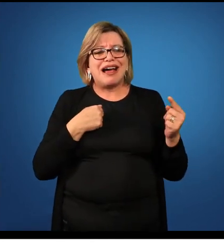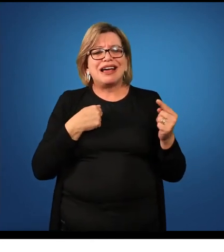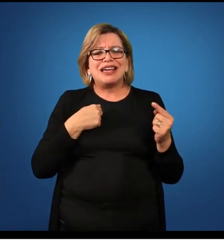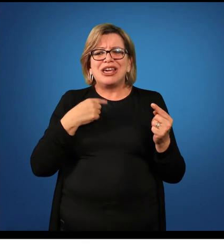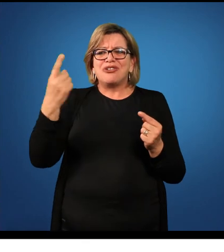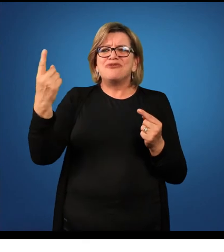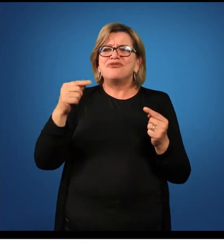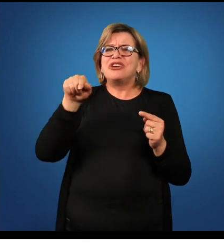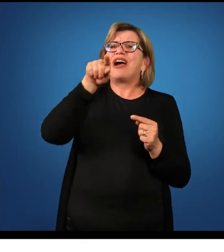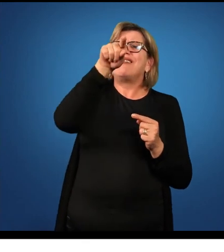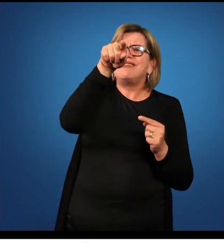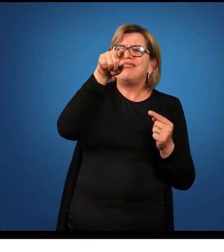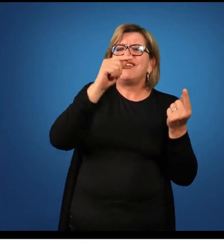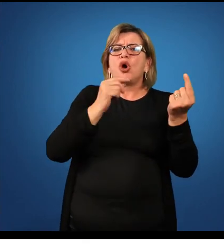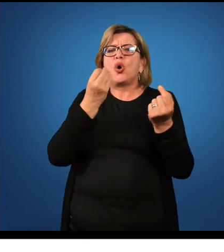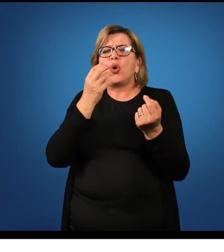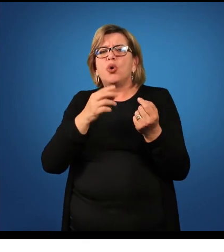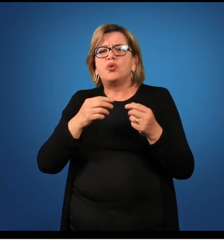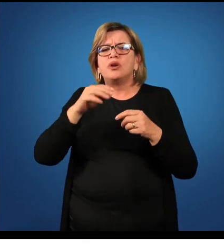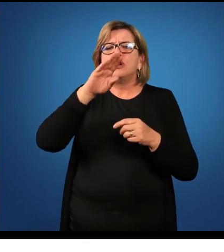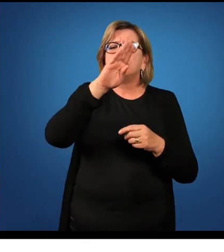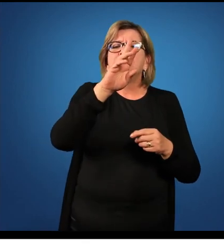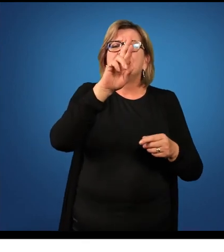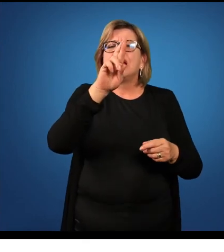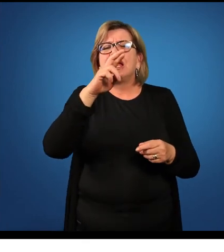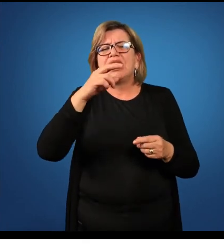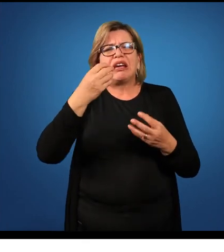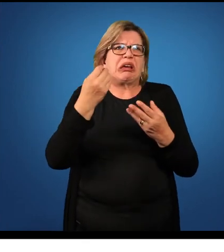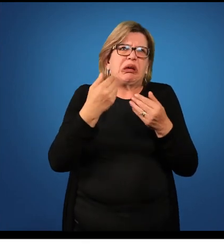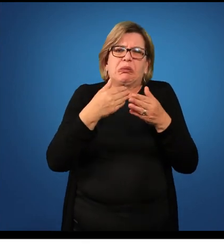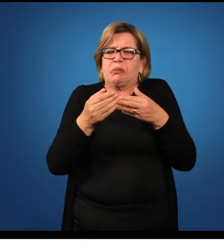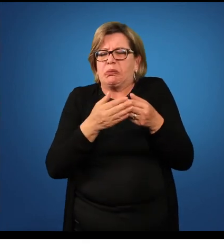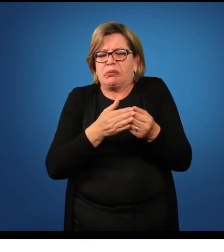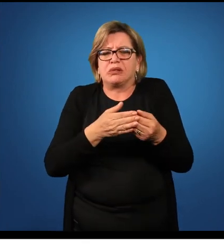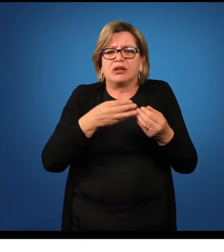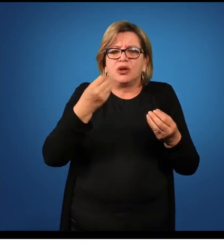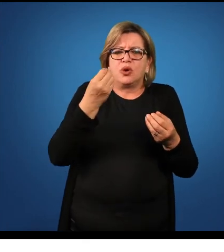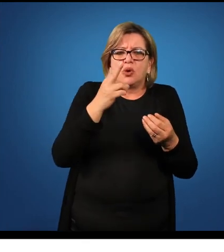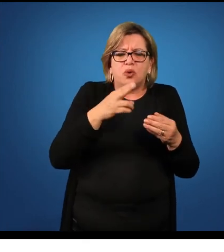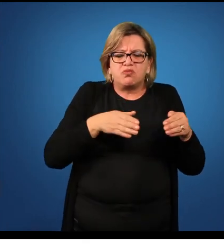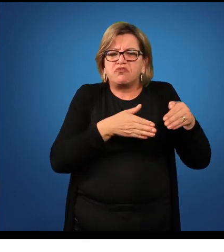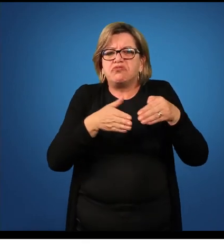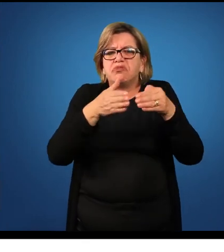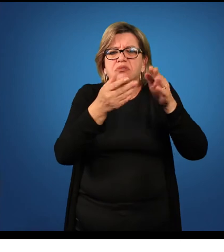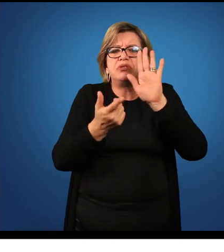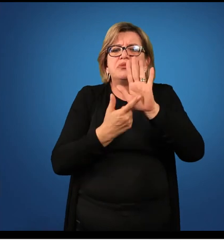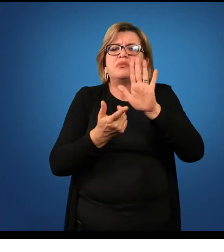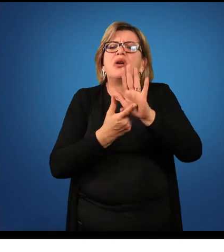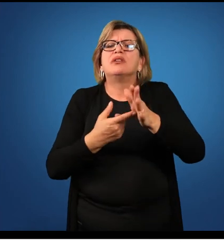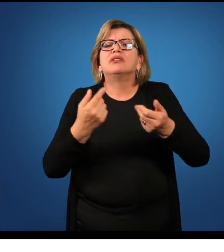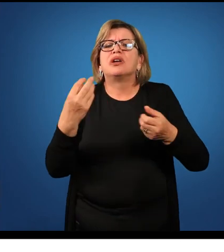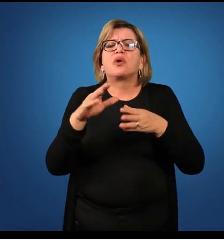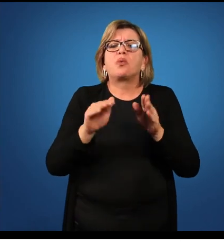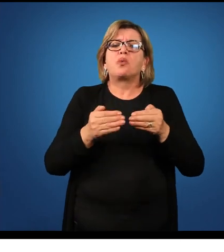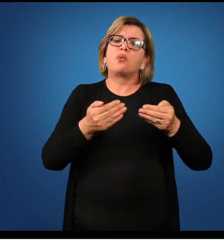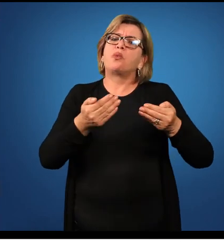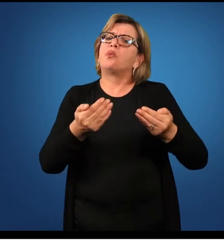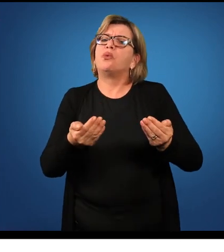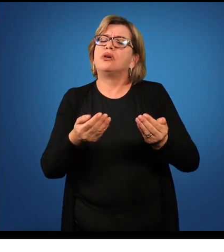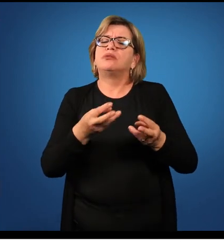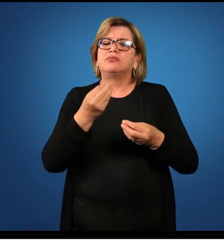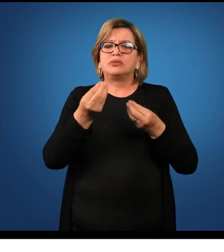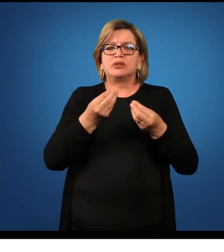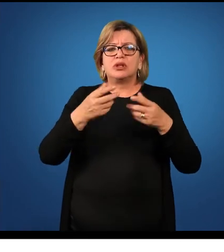ali eu vim pela BR tal eu vim pelo atalho eu vim pelo carreirinho então